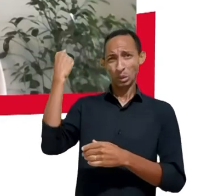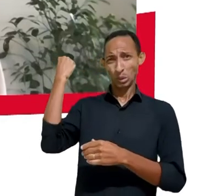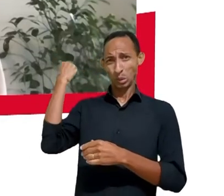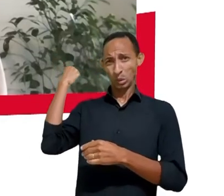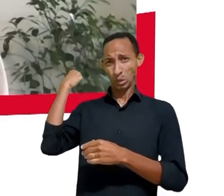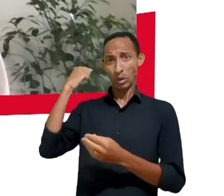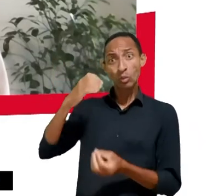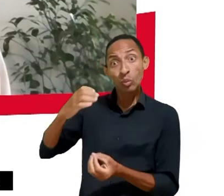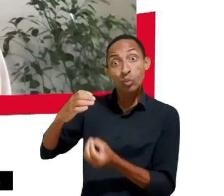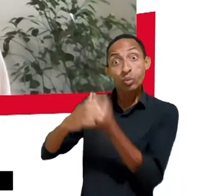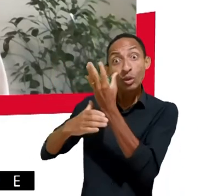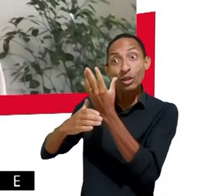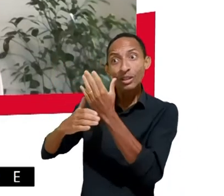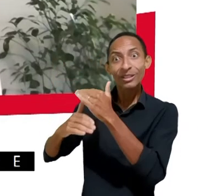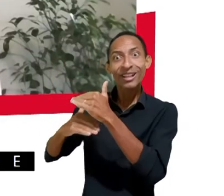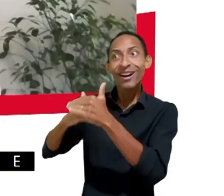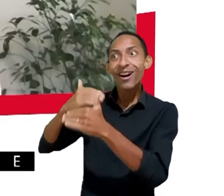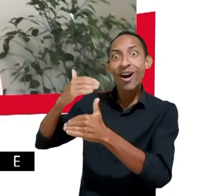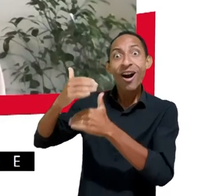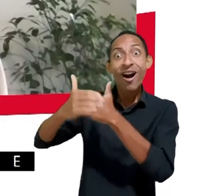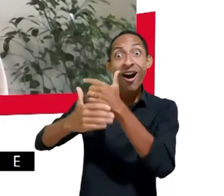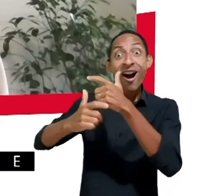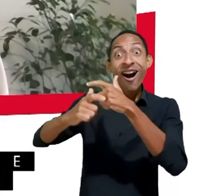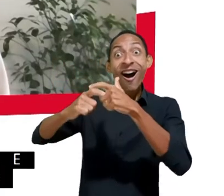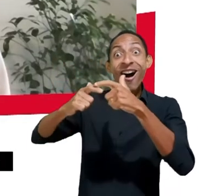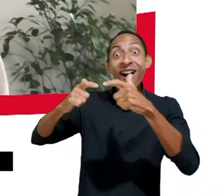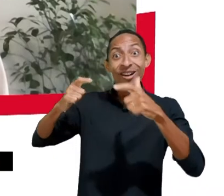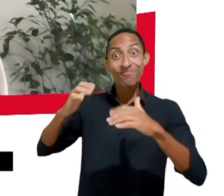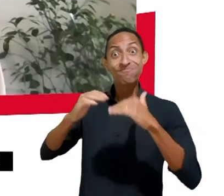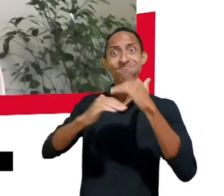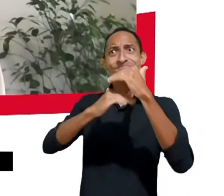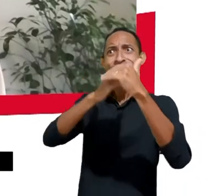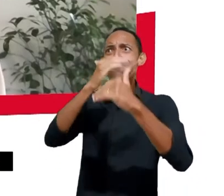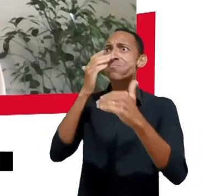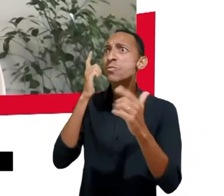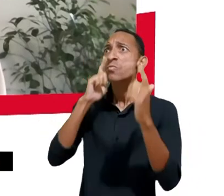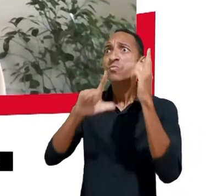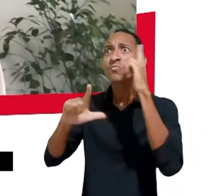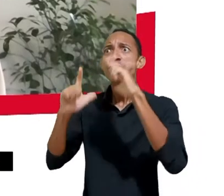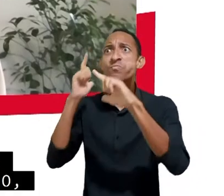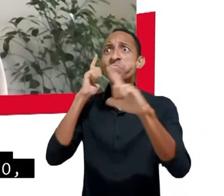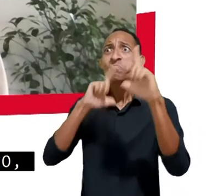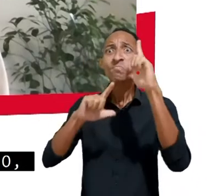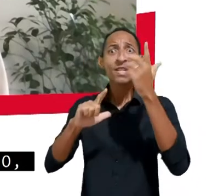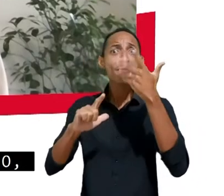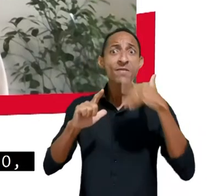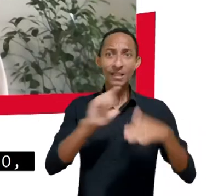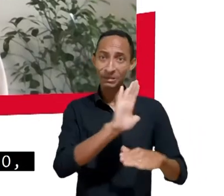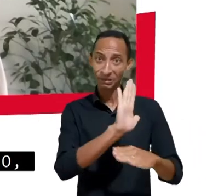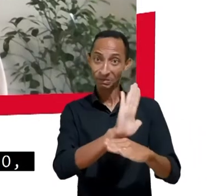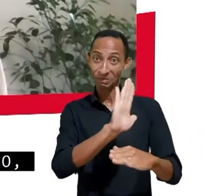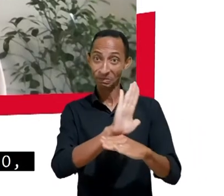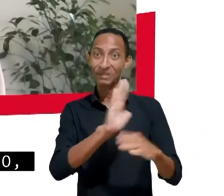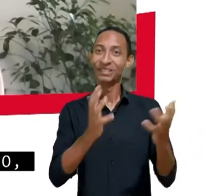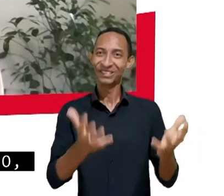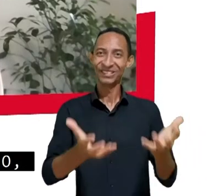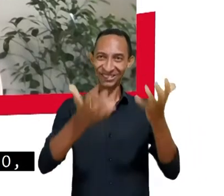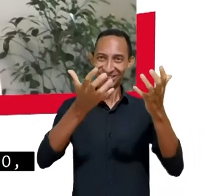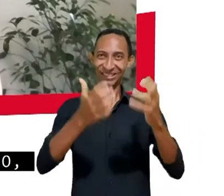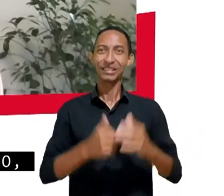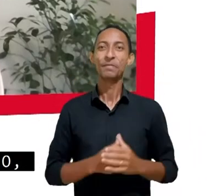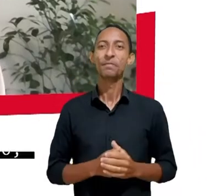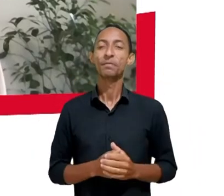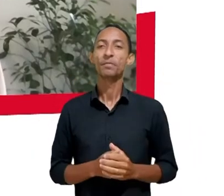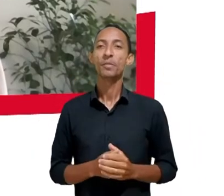e pude ver e viver seus impactos e resultados positivos para as infâncias no nosso país. Como não poderia deixar de fazer, antes de